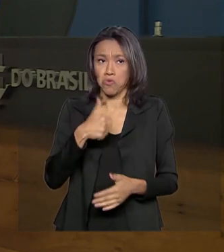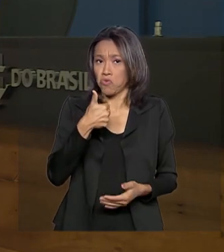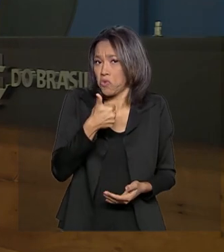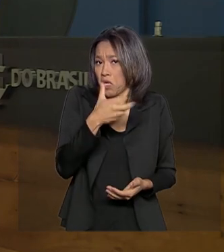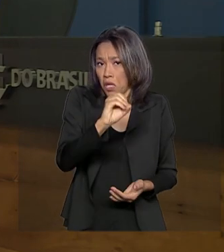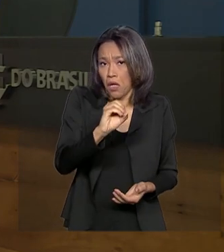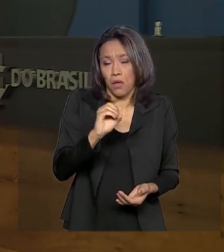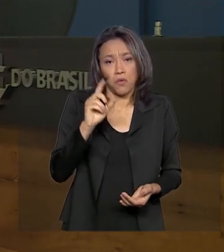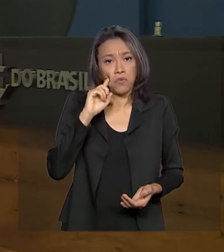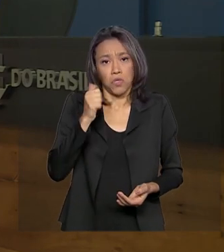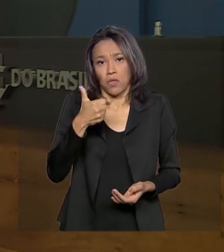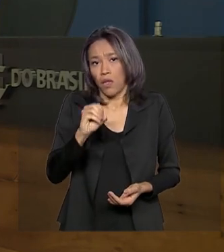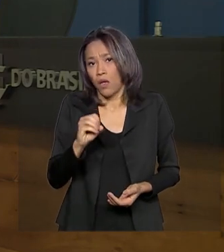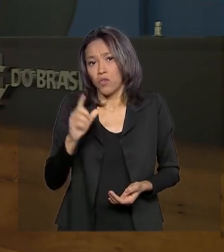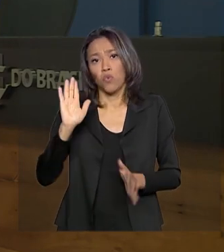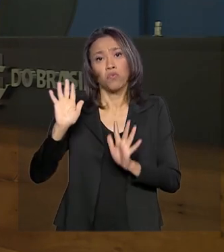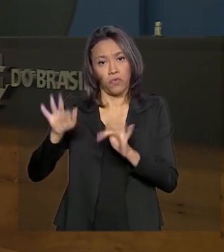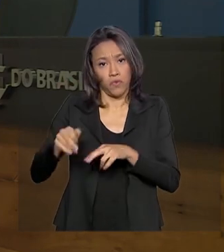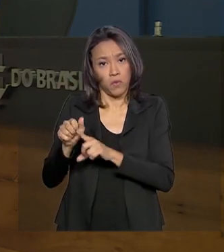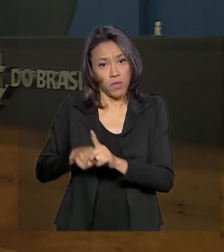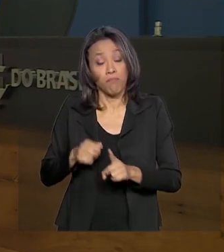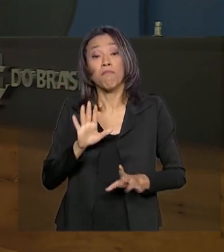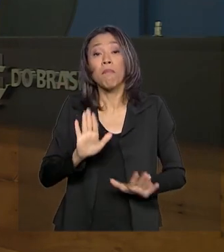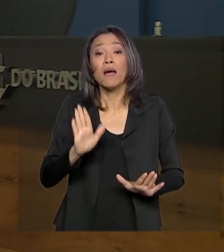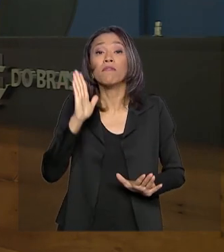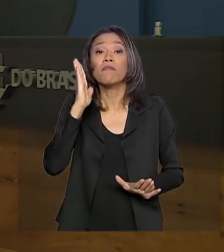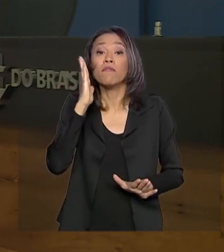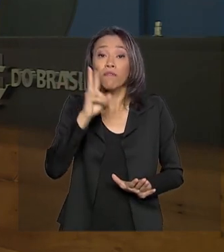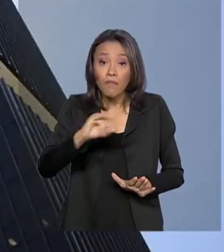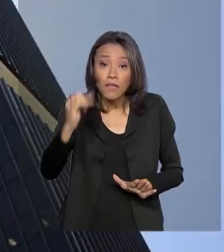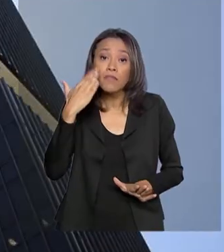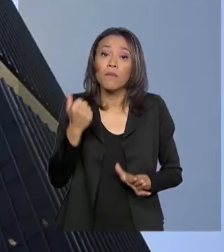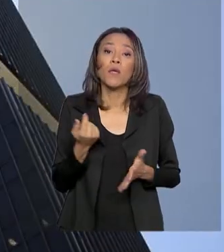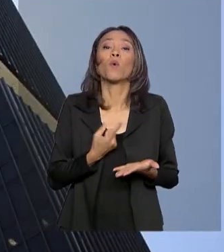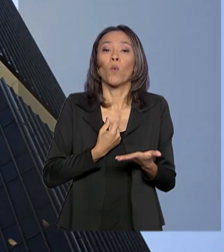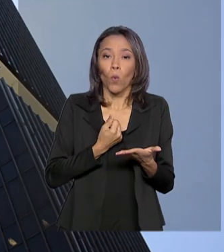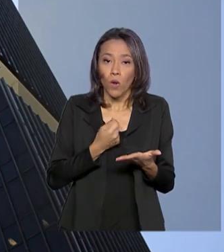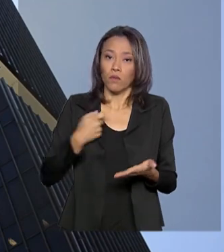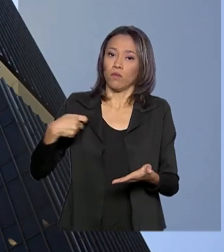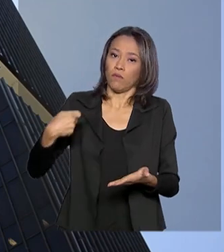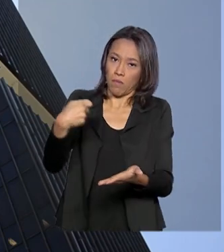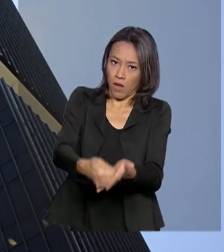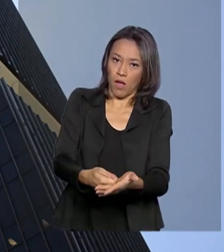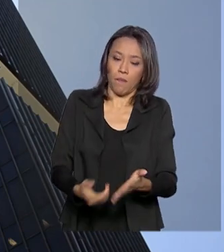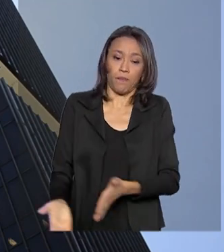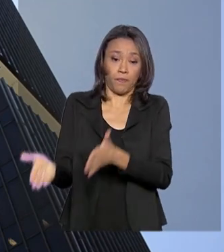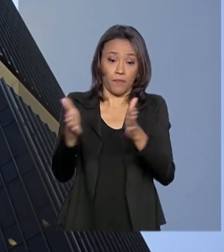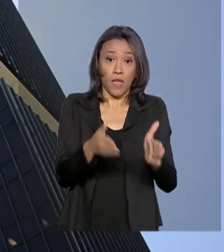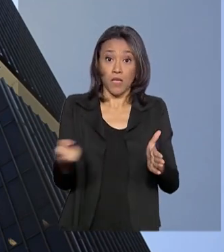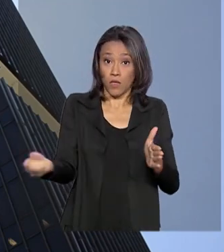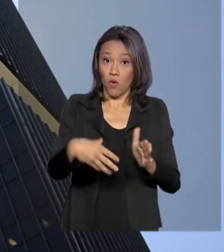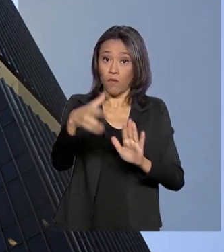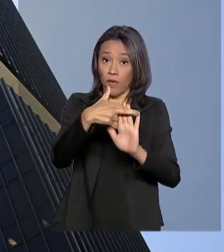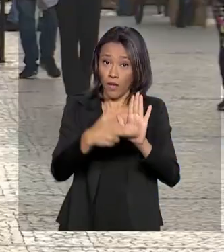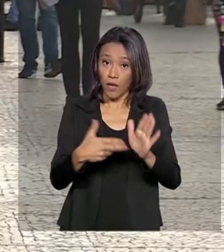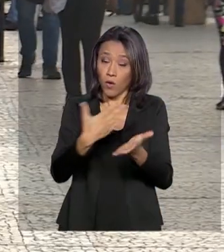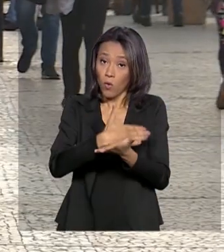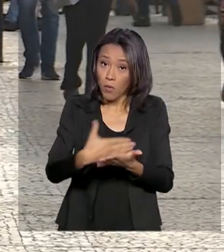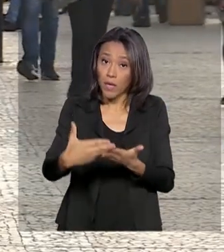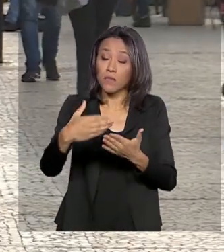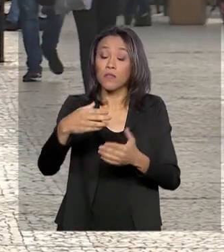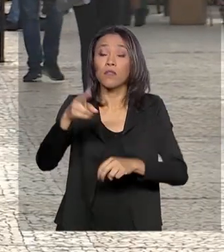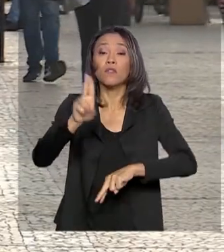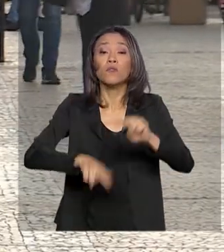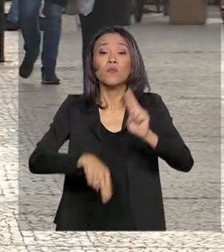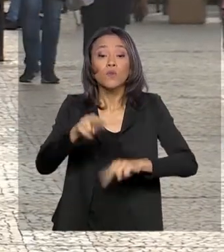mês. Mas ele já vai saber de quanto que é esses juros. A nova norma passa a ser obrigatória a partir do mês de junho para